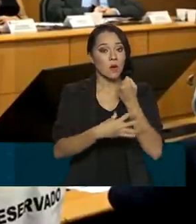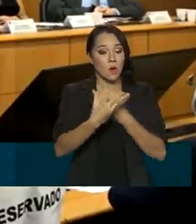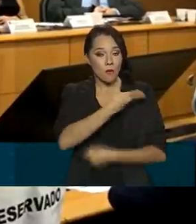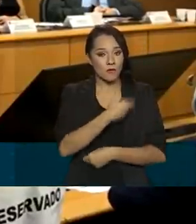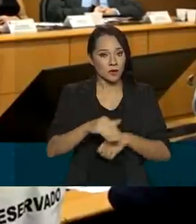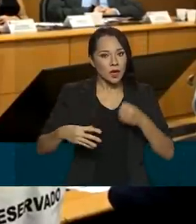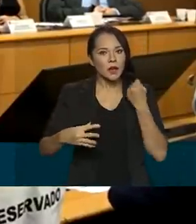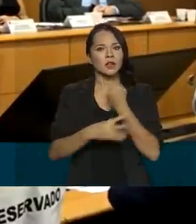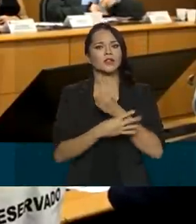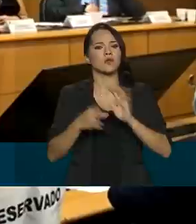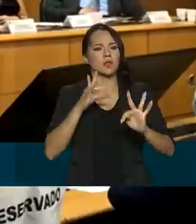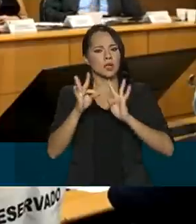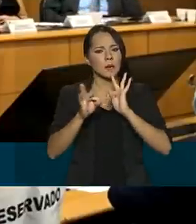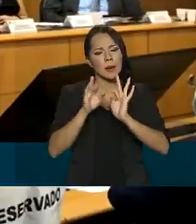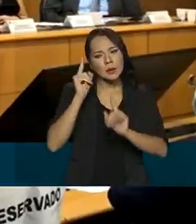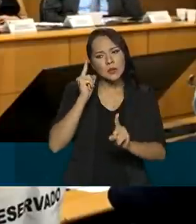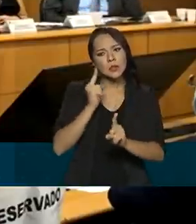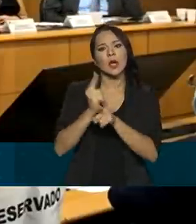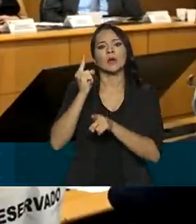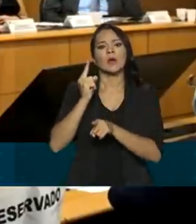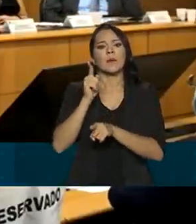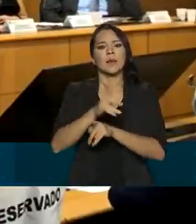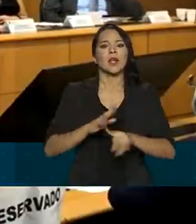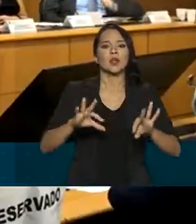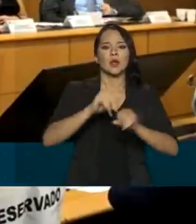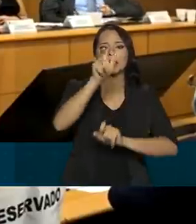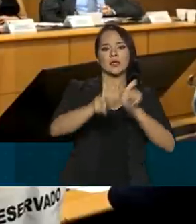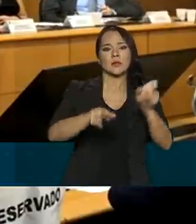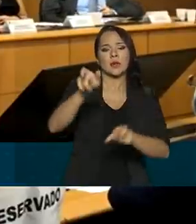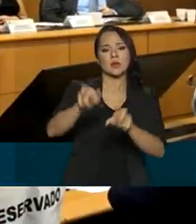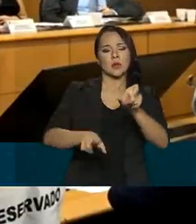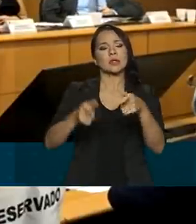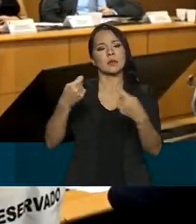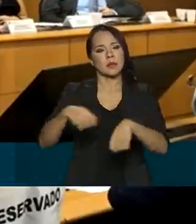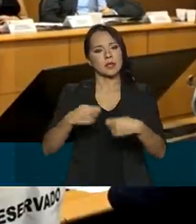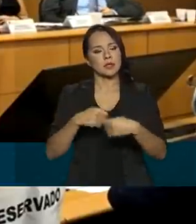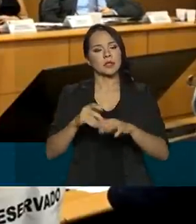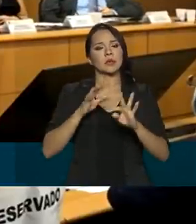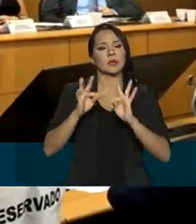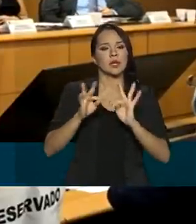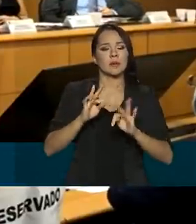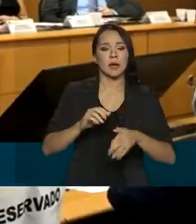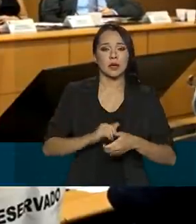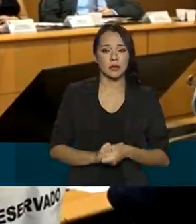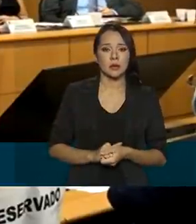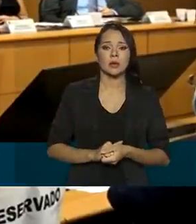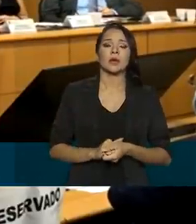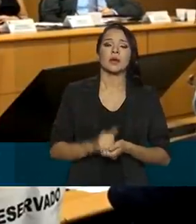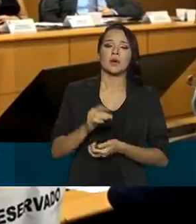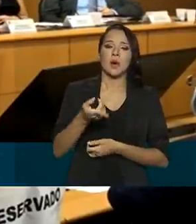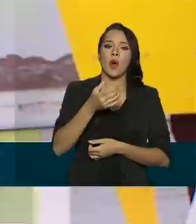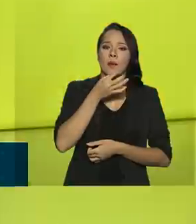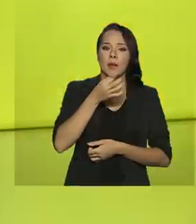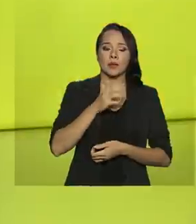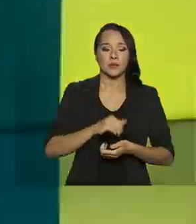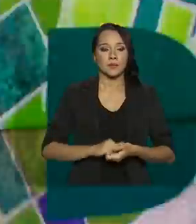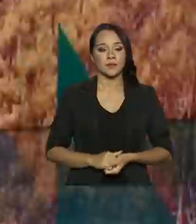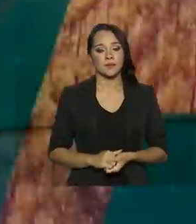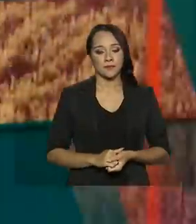tratamento e o diagnóstico para todas as pessoas que precisam de tratamento correto ou viral.